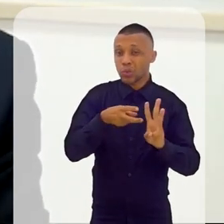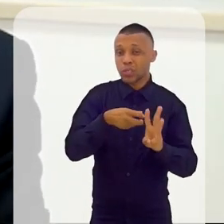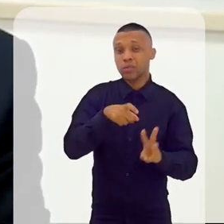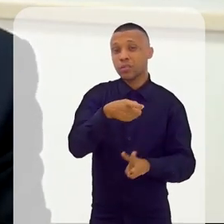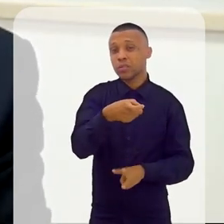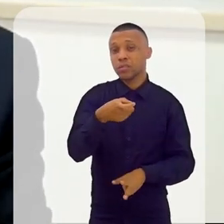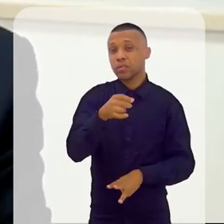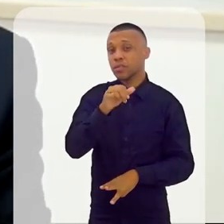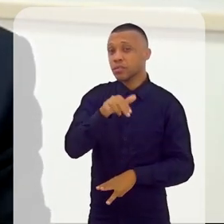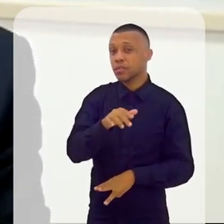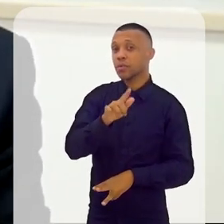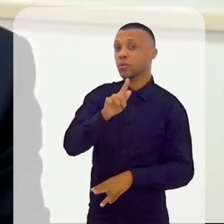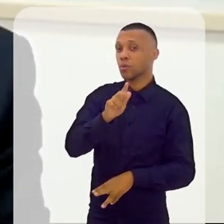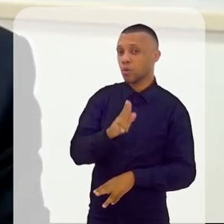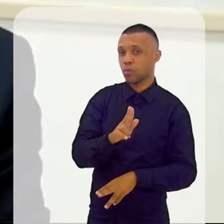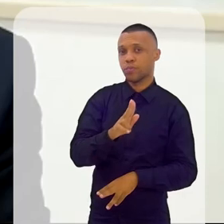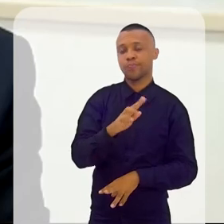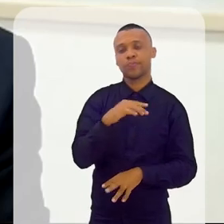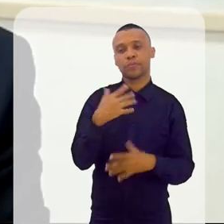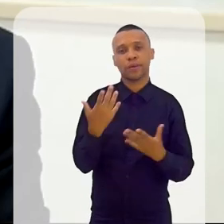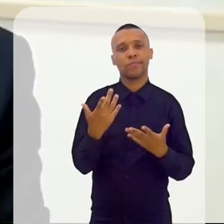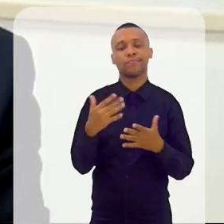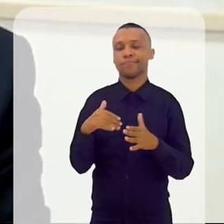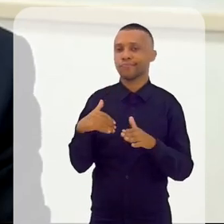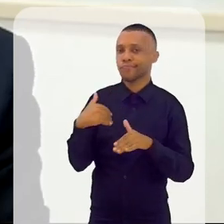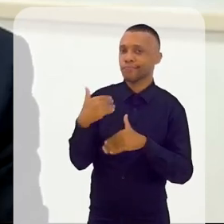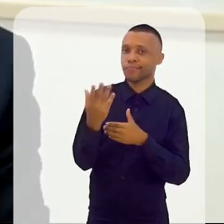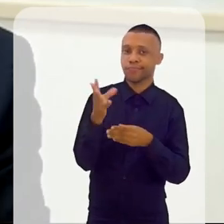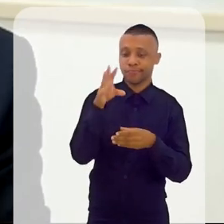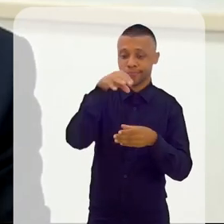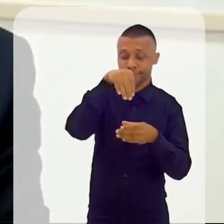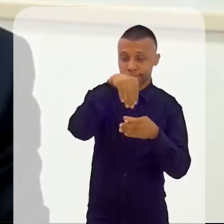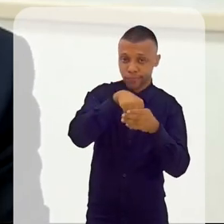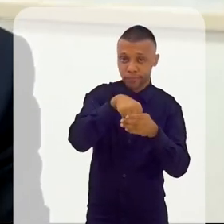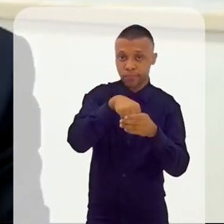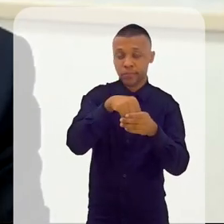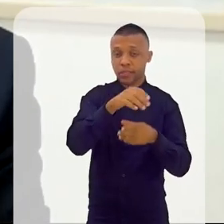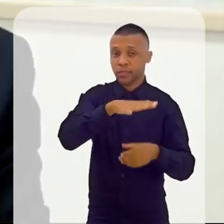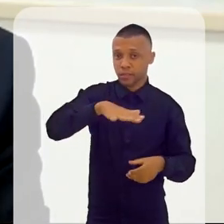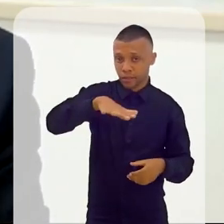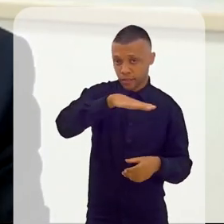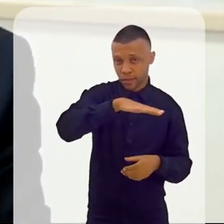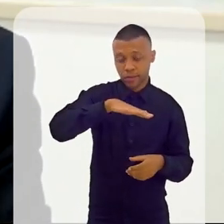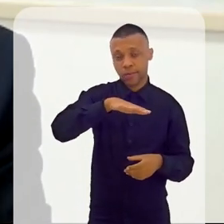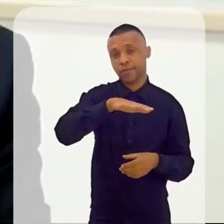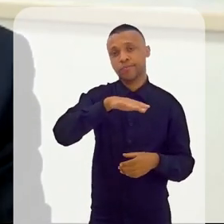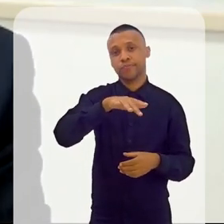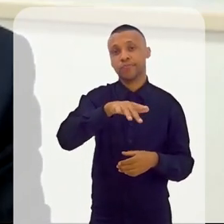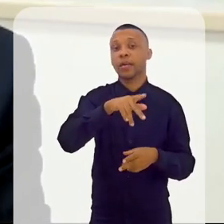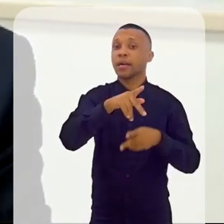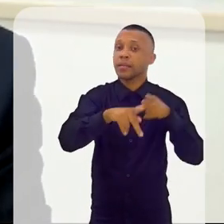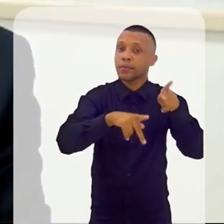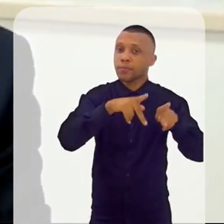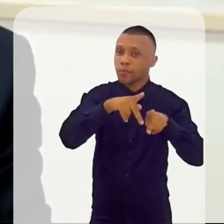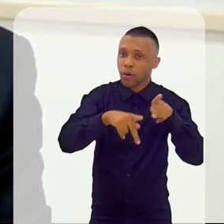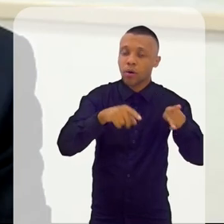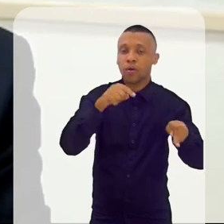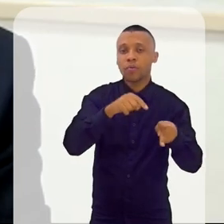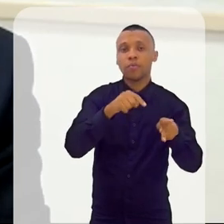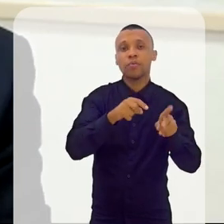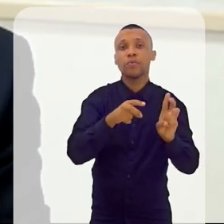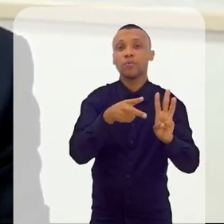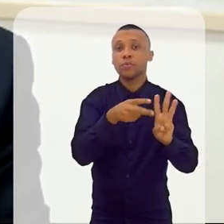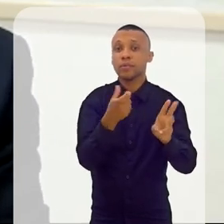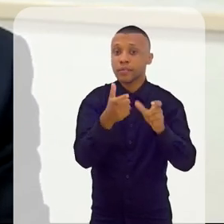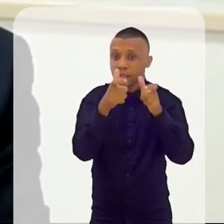do Xingu. E, coincidentemente, o Xingu está dentro do território, parte do Xingu, e esse povo, o Ayala